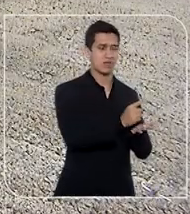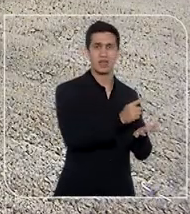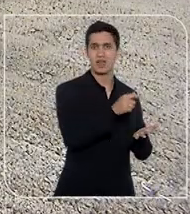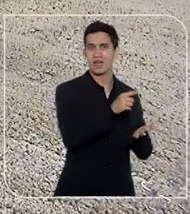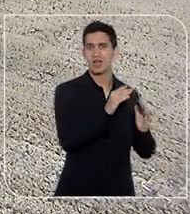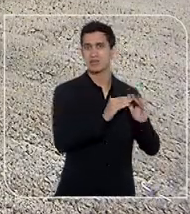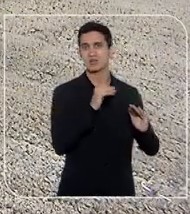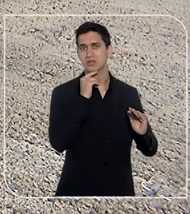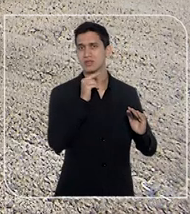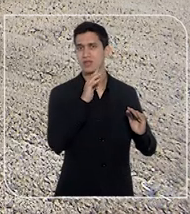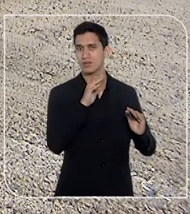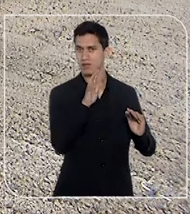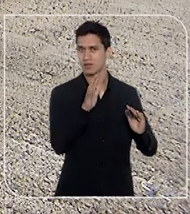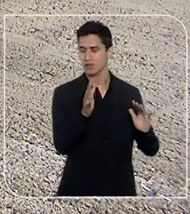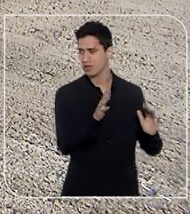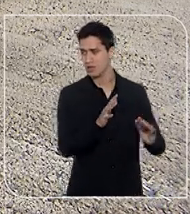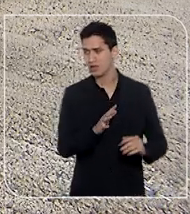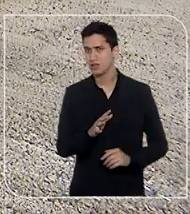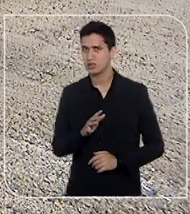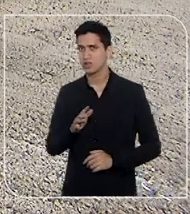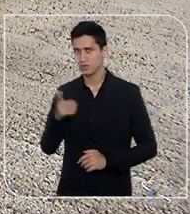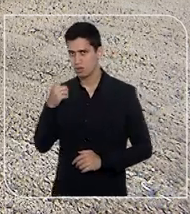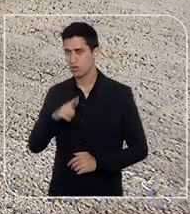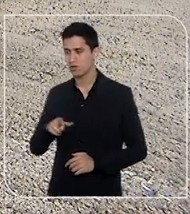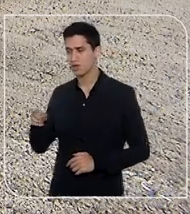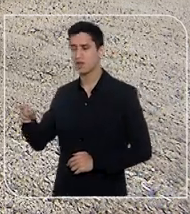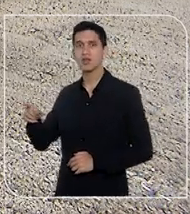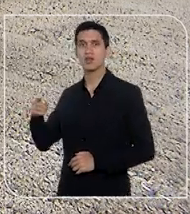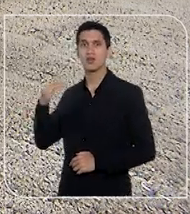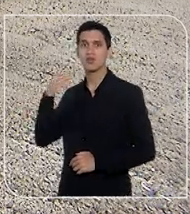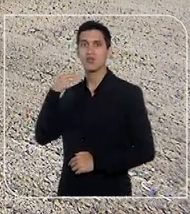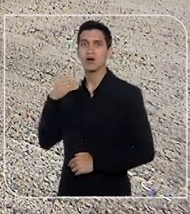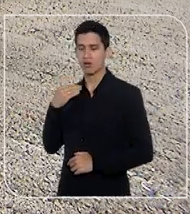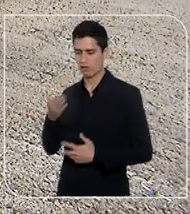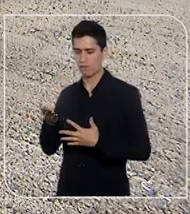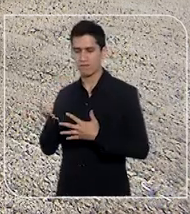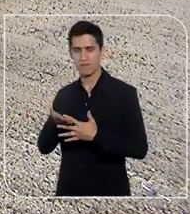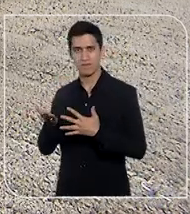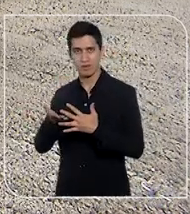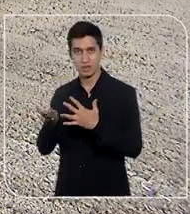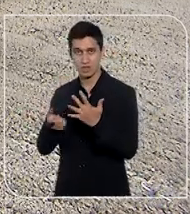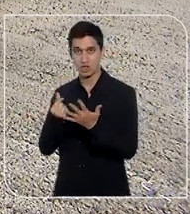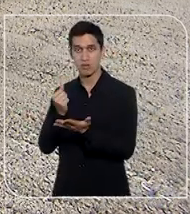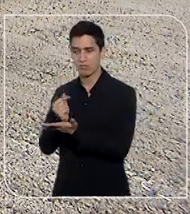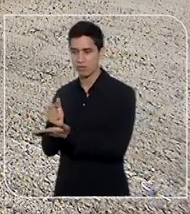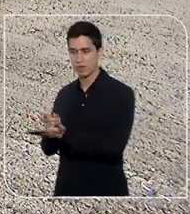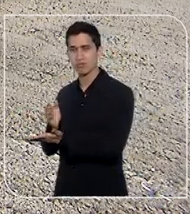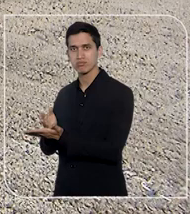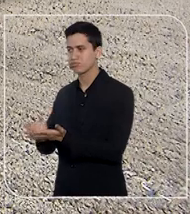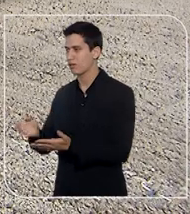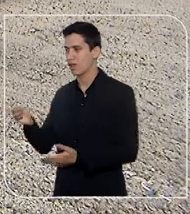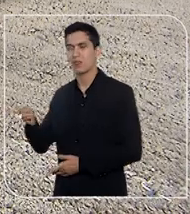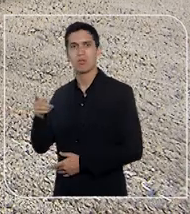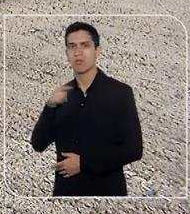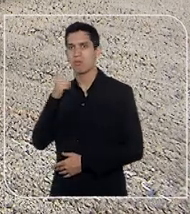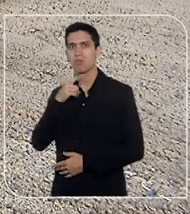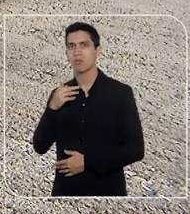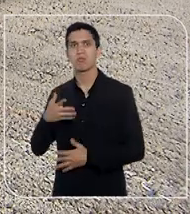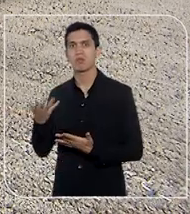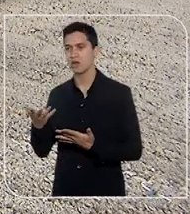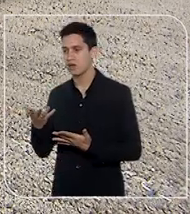Na outra ponta, o banco que ficou sem receber as parcelas do financiamento. Vem a pergunta,